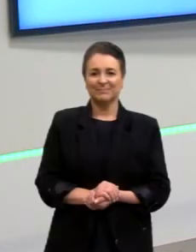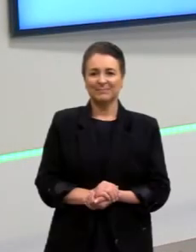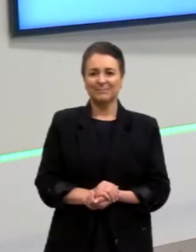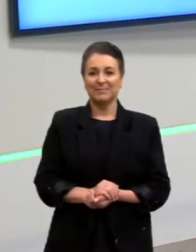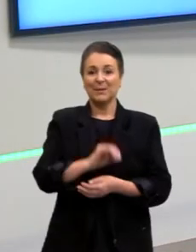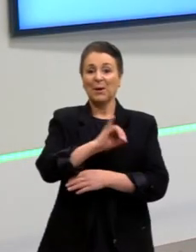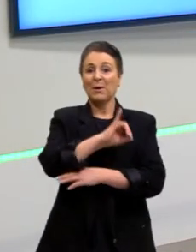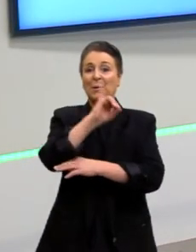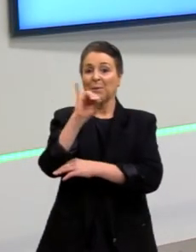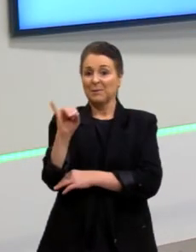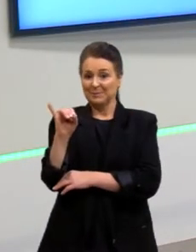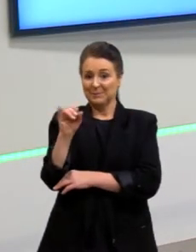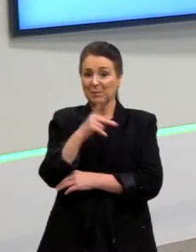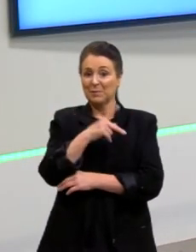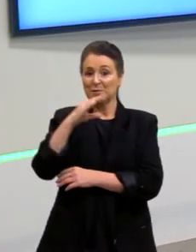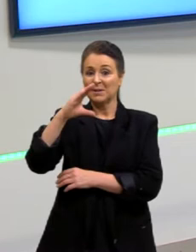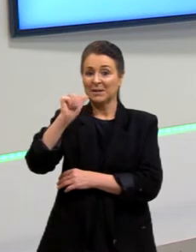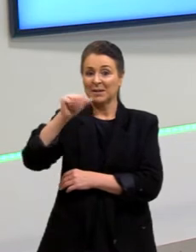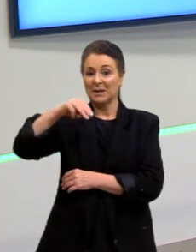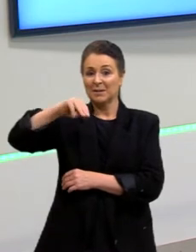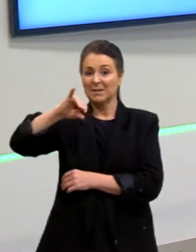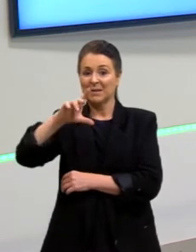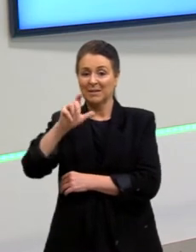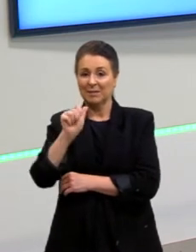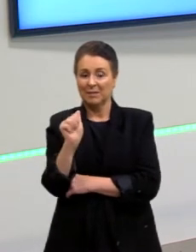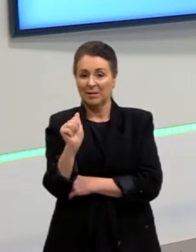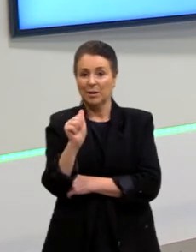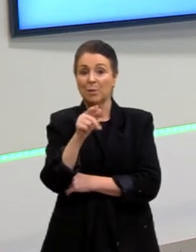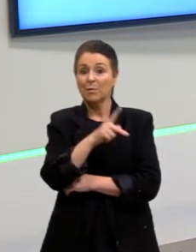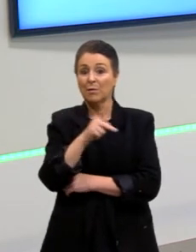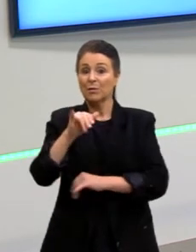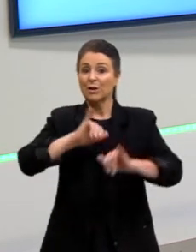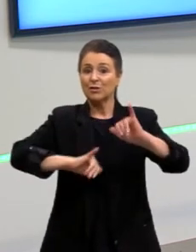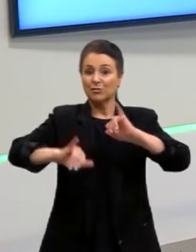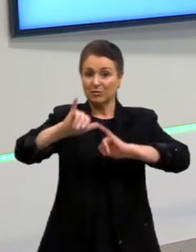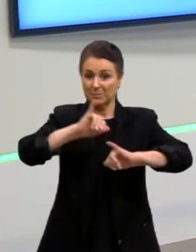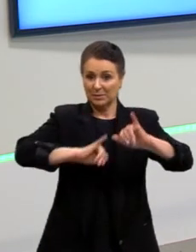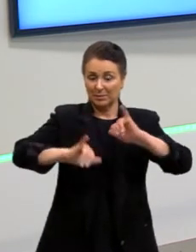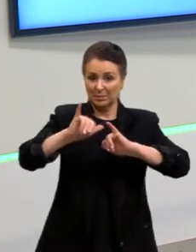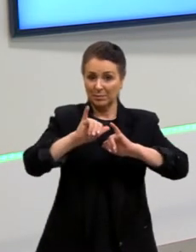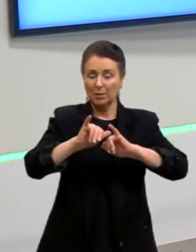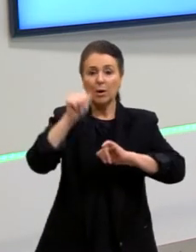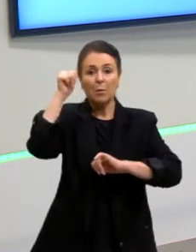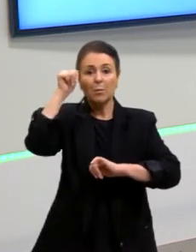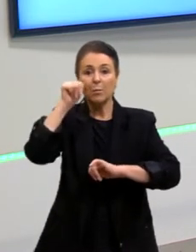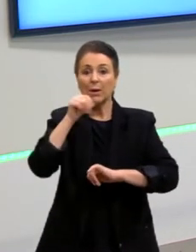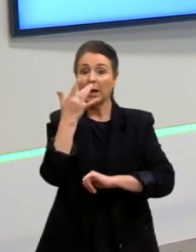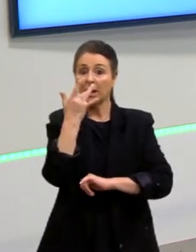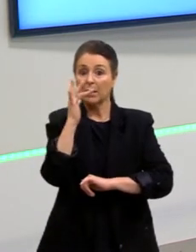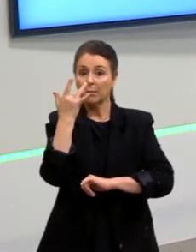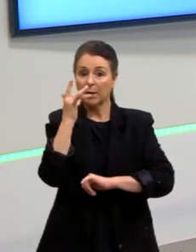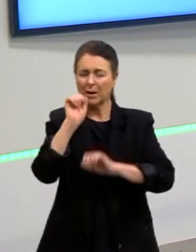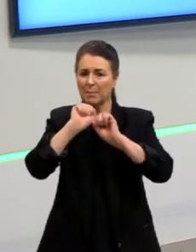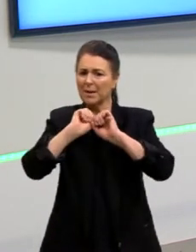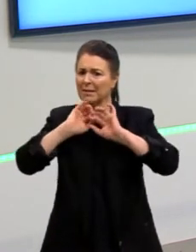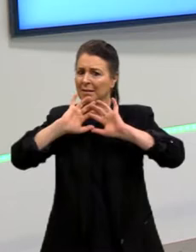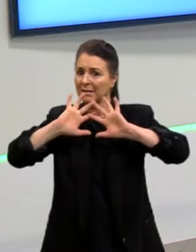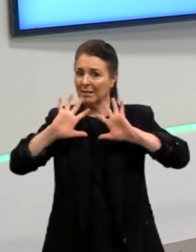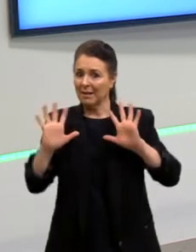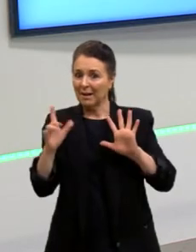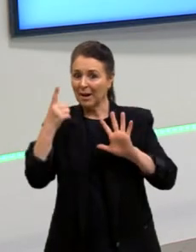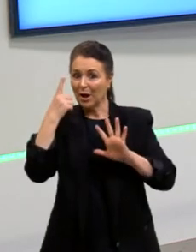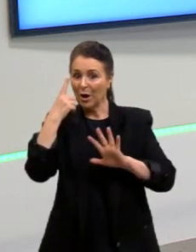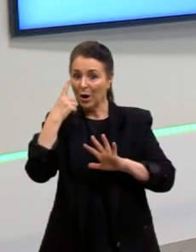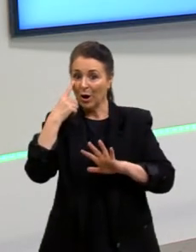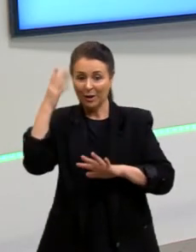Olá pessoal, eu sou a professora Camila Grandini, sou a professora de Química, sou uma mulher branca, de pele clara, olhos e